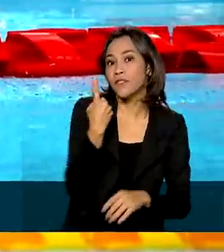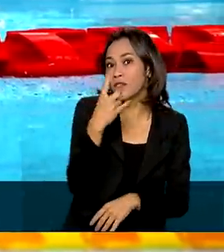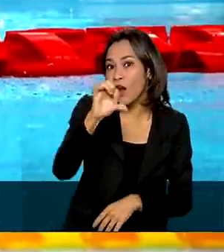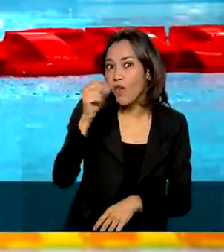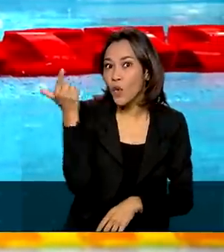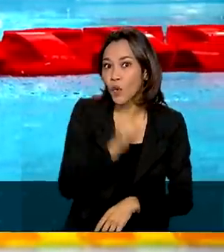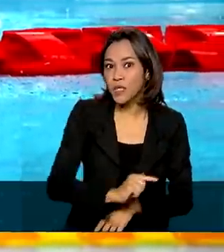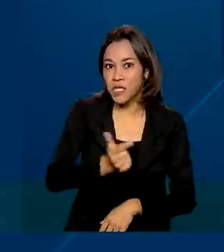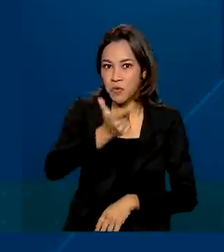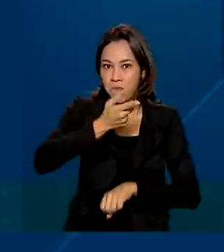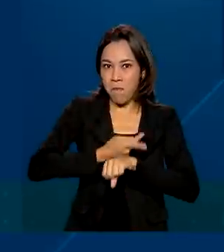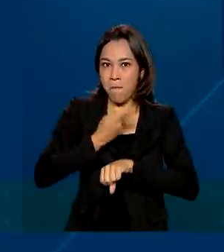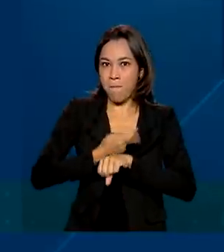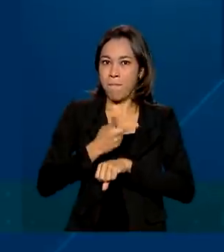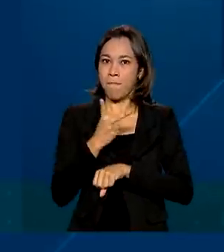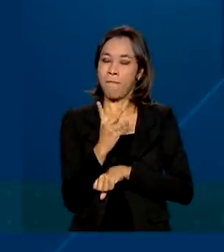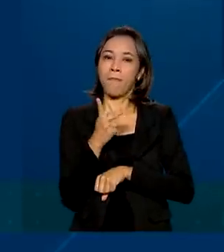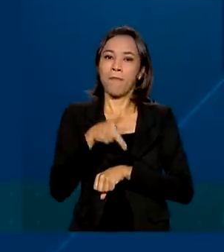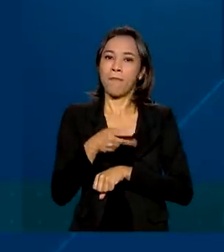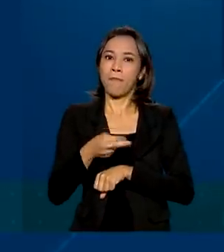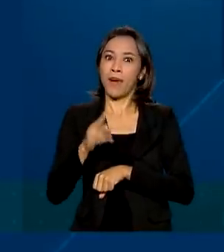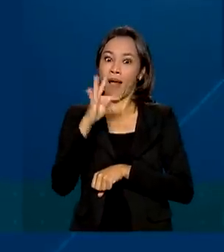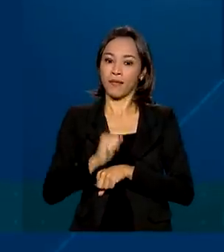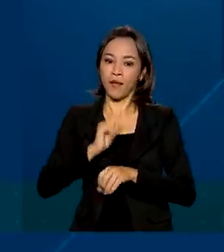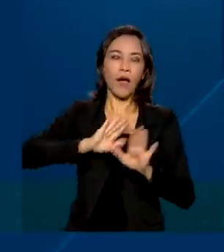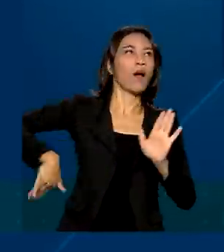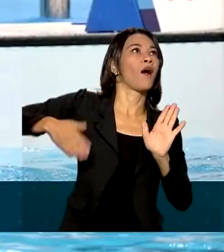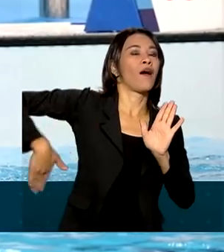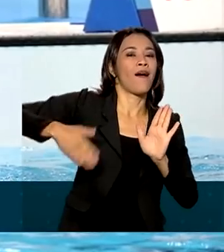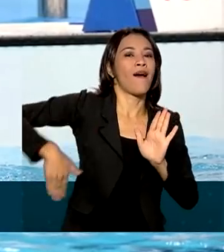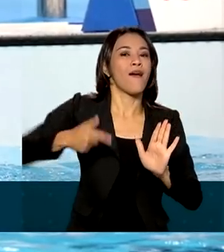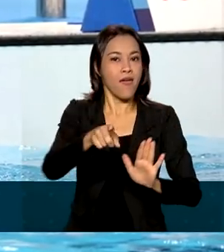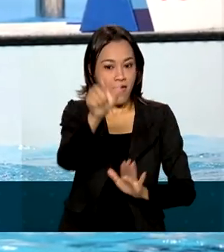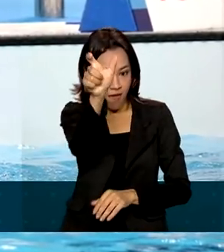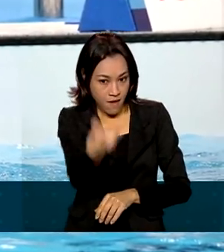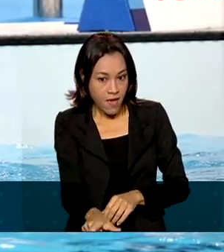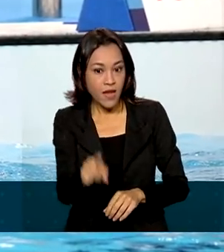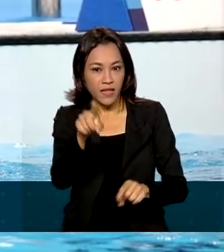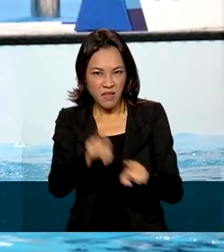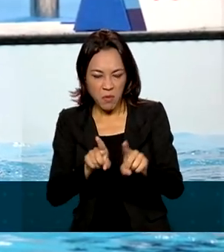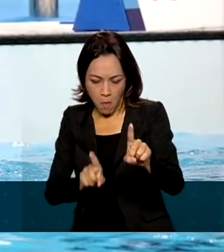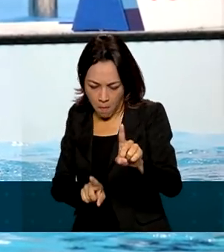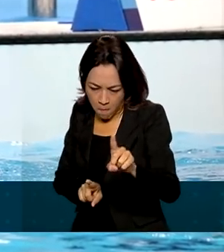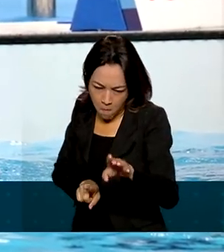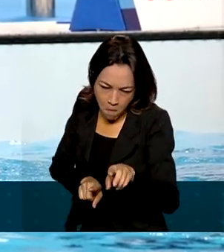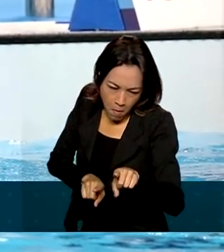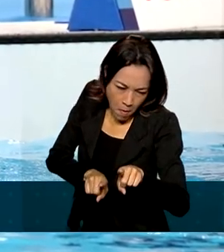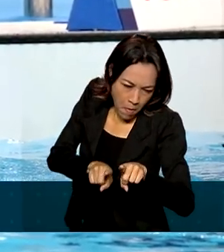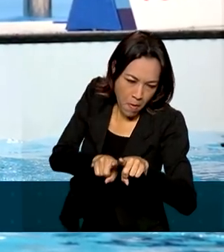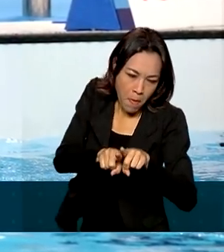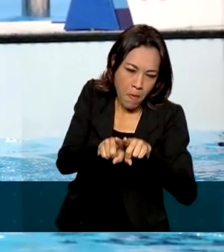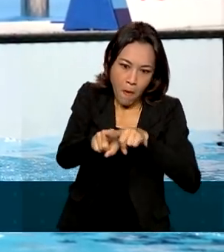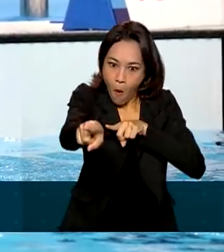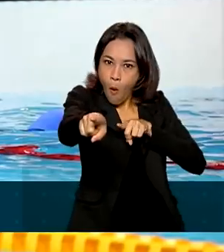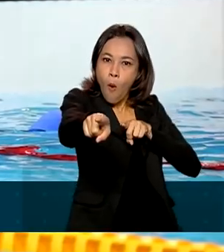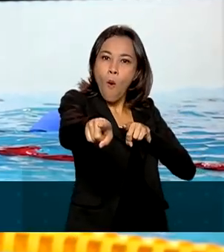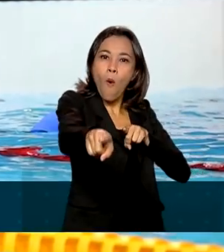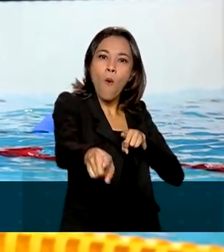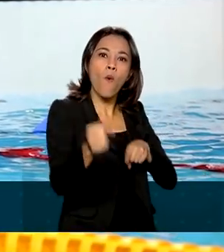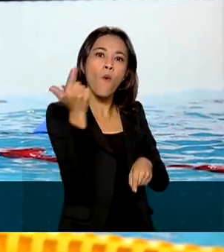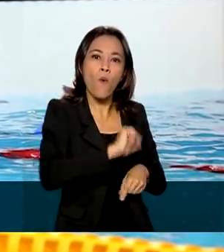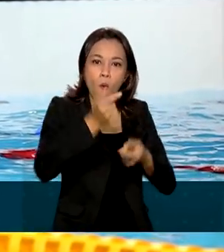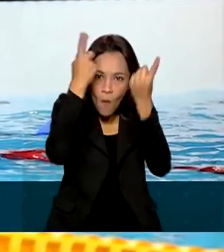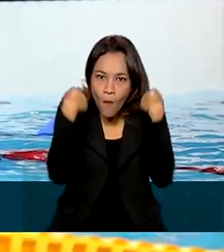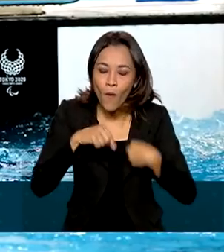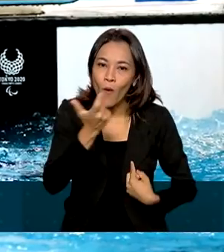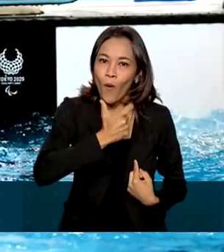conquistou prata na prova dos 100 metros costas. Na sequência, Gabriel Bandeira quebrou o recorde paralímpico e levou ouro nos